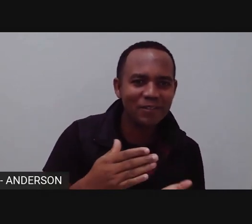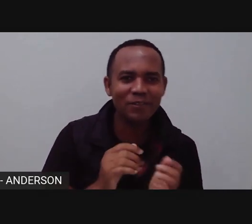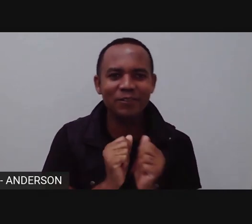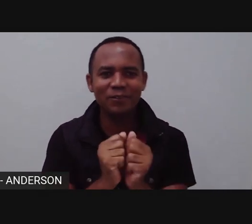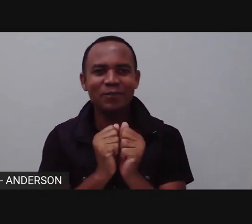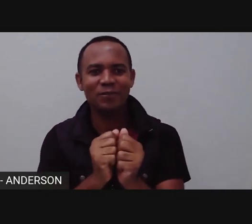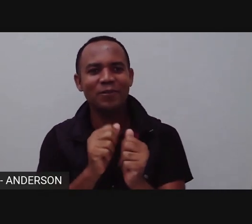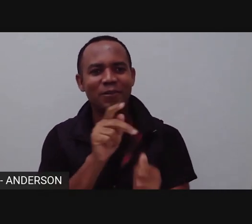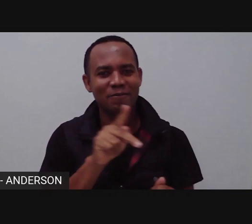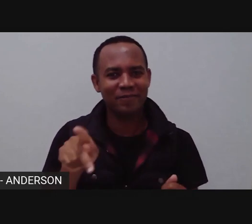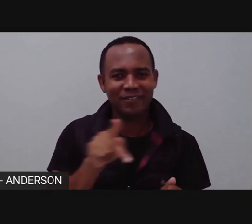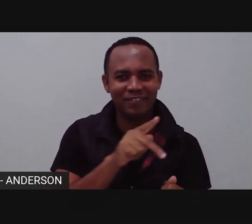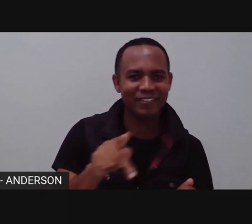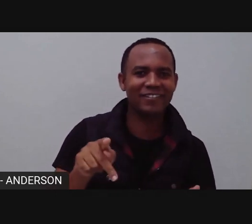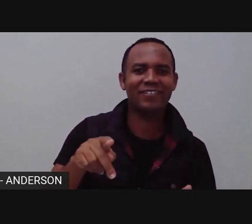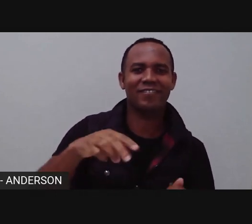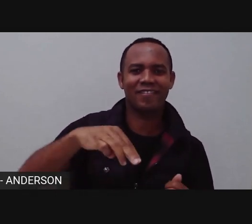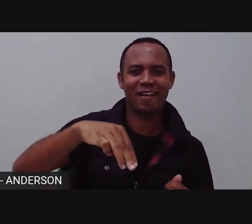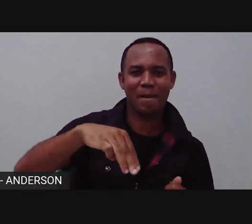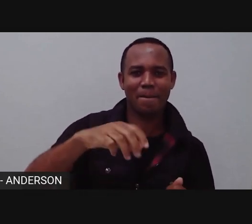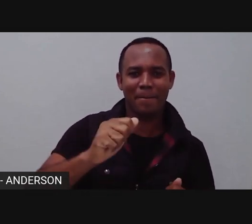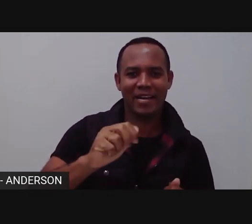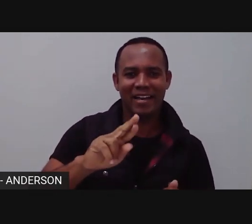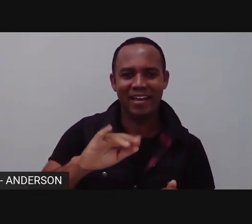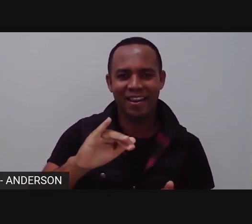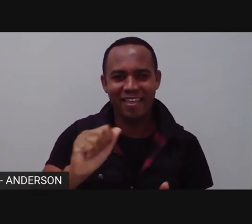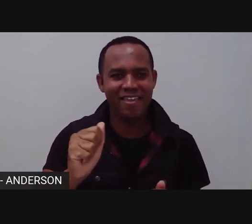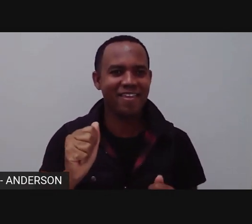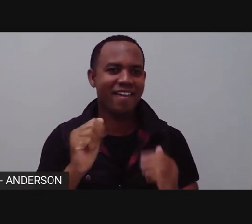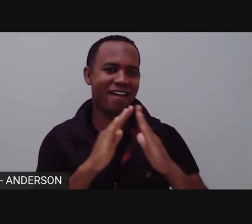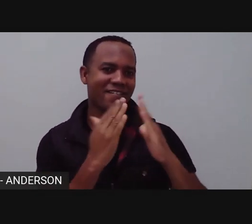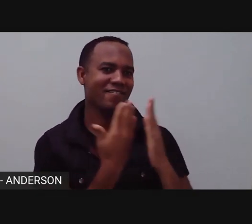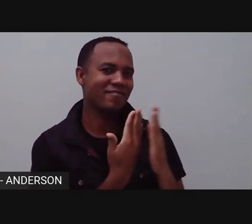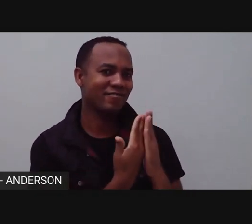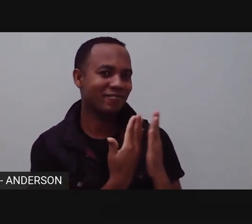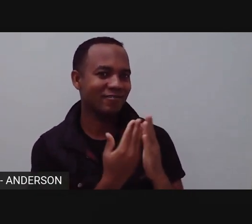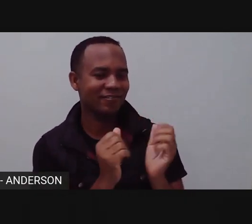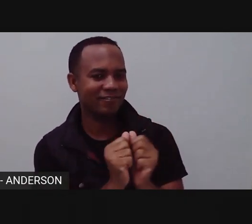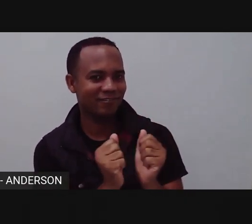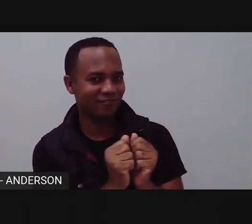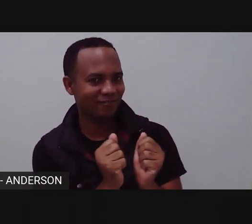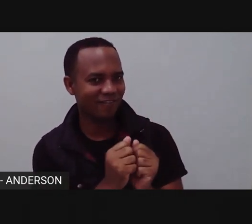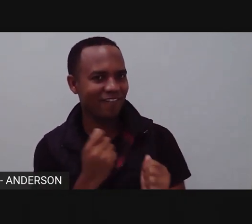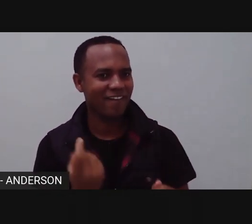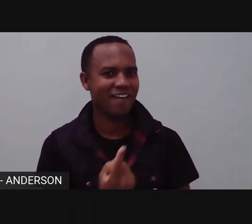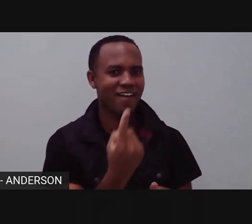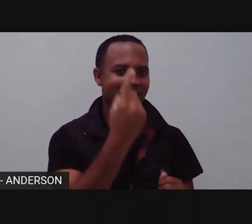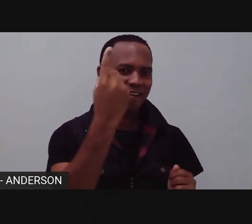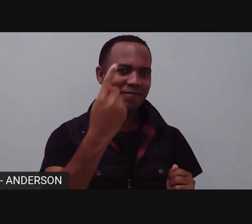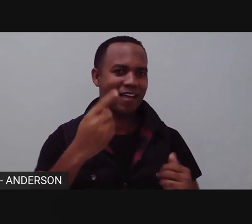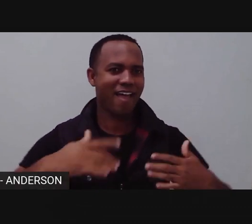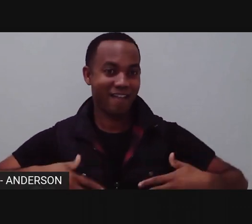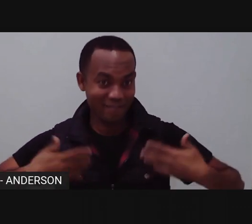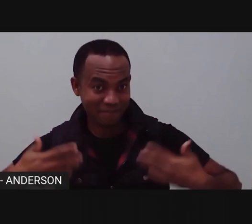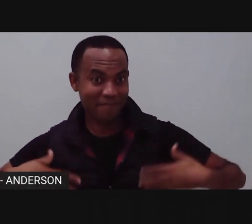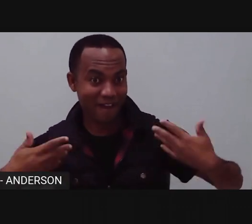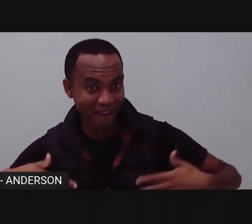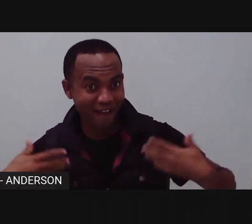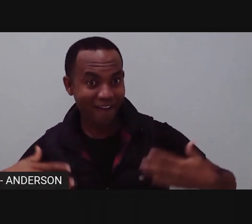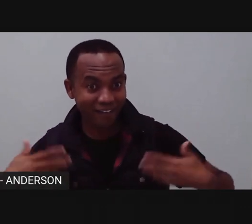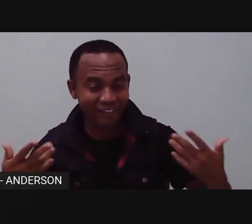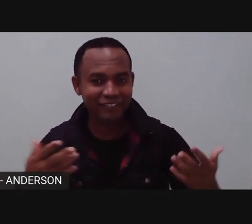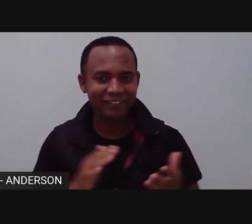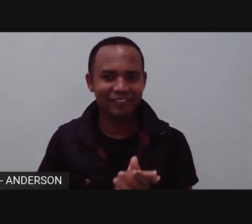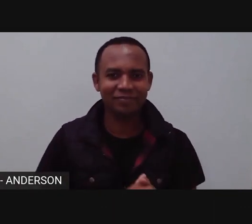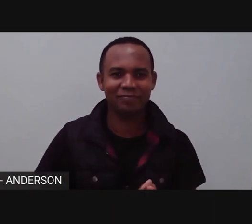Anderson, mais um dia de aula. E aí, animados, porque Anderson que tá só com essa empolgação. Arranjo